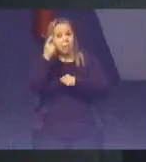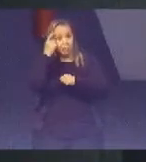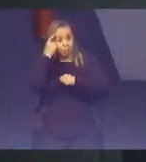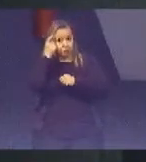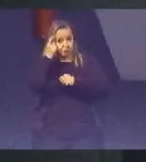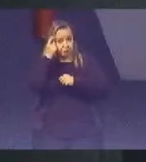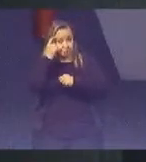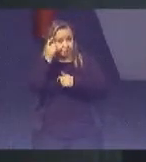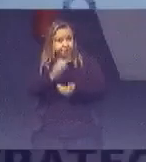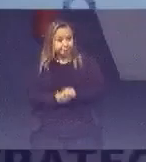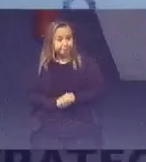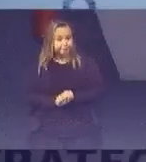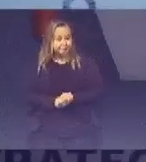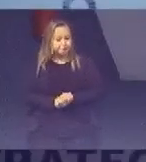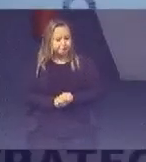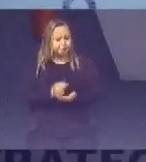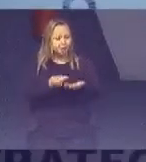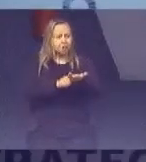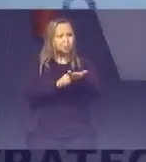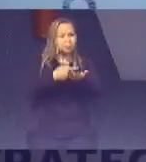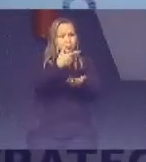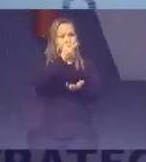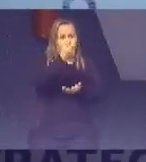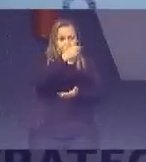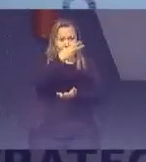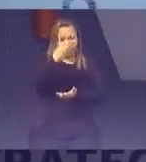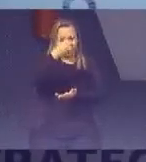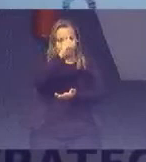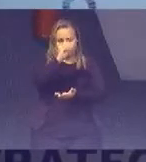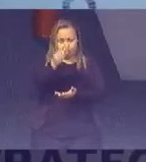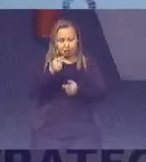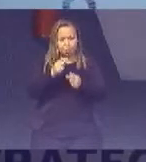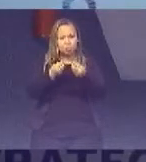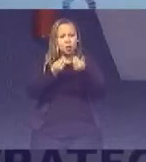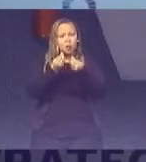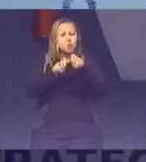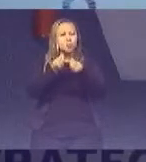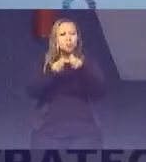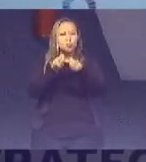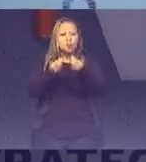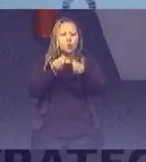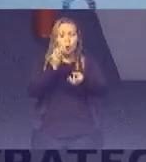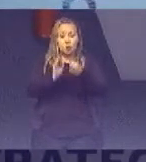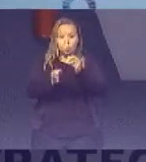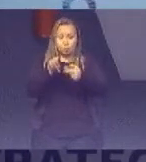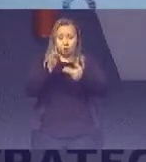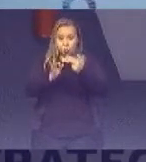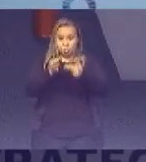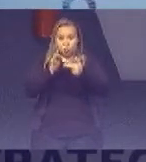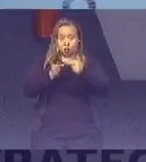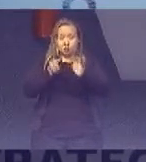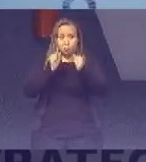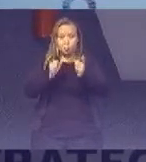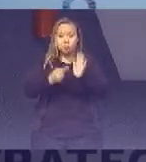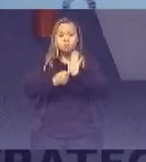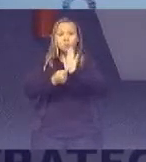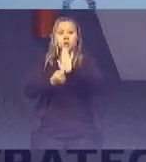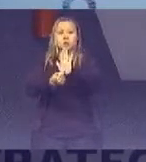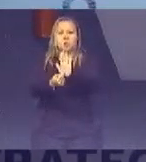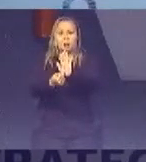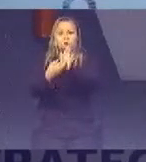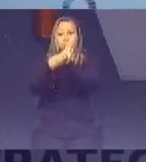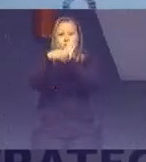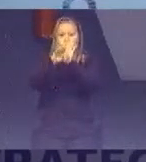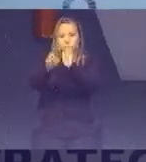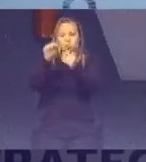Na agenda 2030 E como que o poder judiciário Poderia exibir as suas metas E indicadores